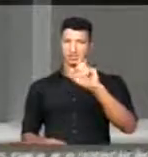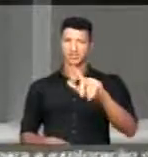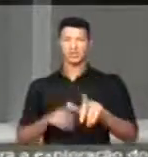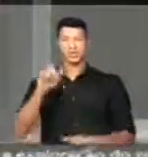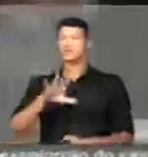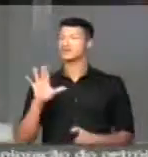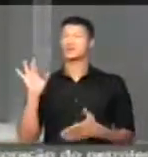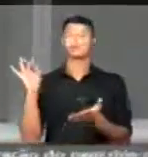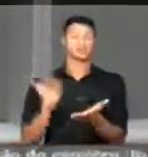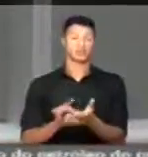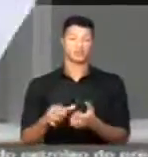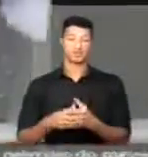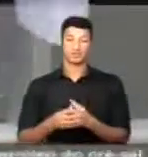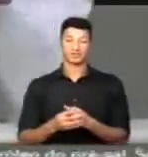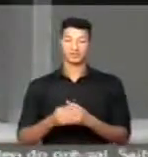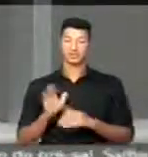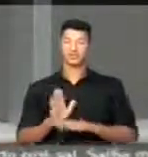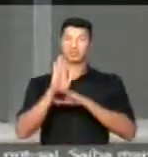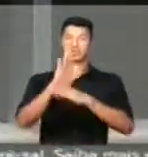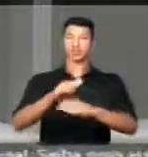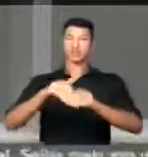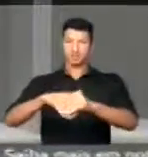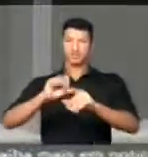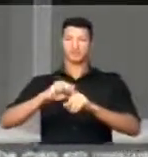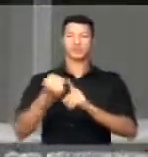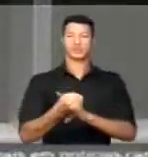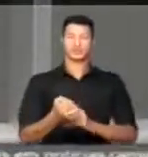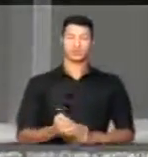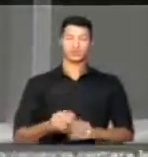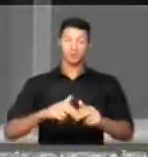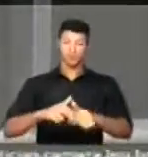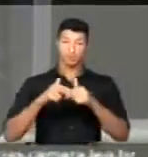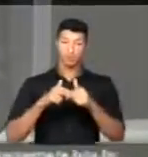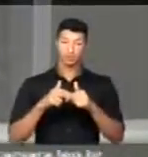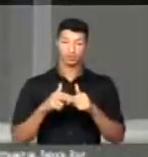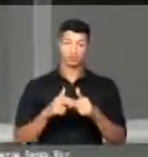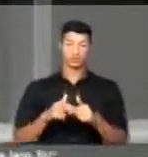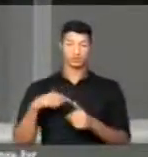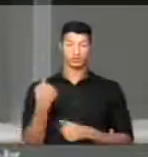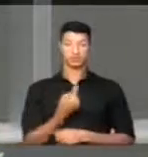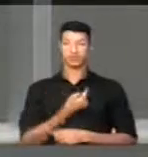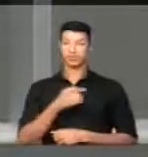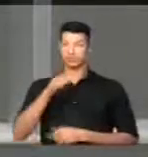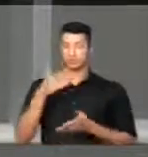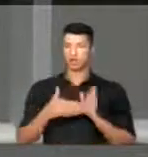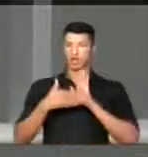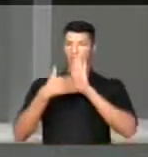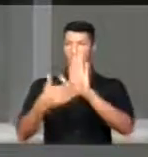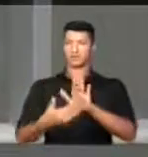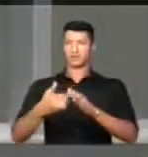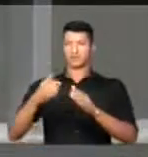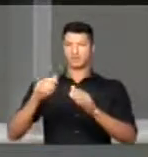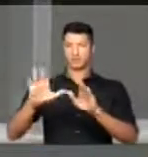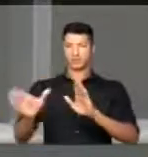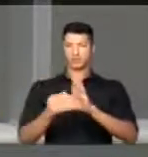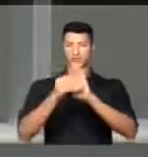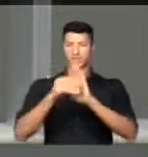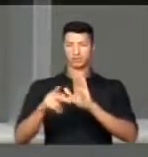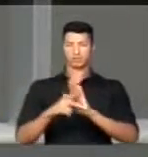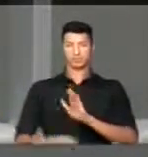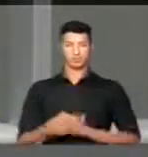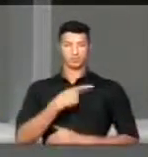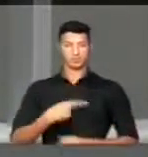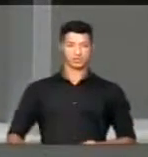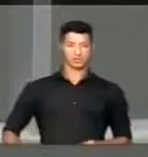exatamente as contribuições sociais. Por isso, nós apresentamos uma emenda, senhor